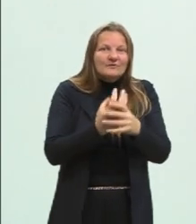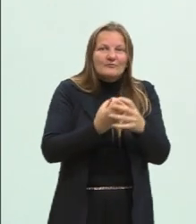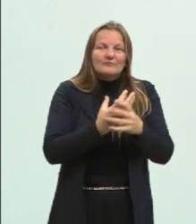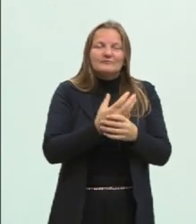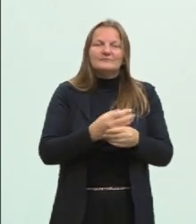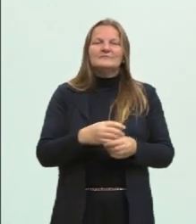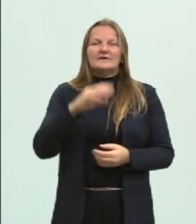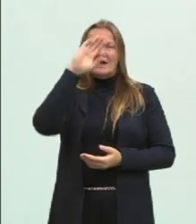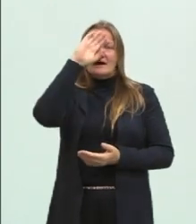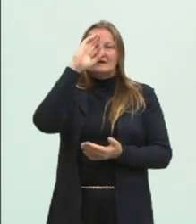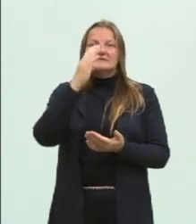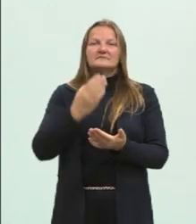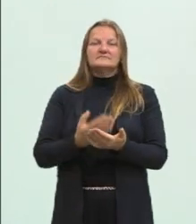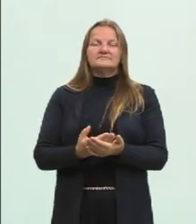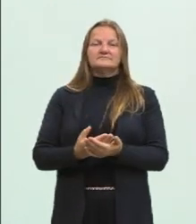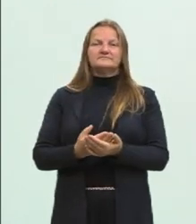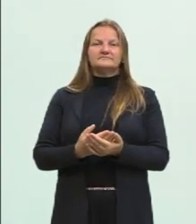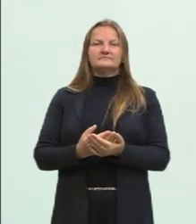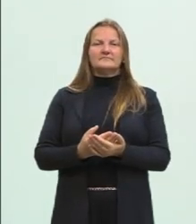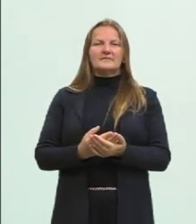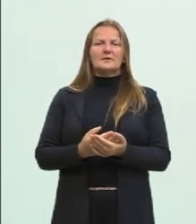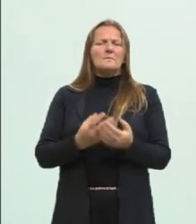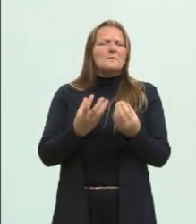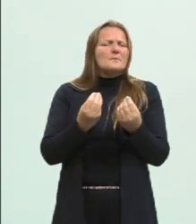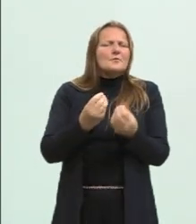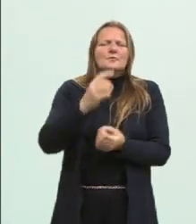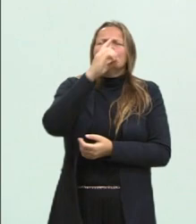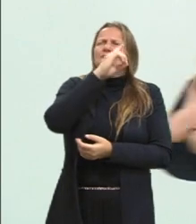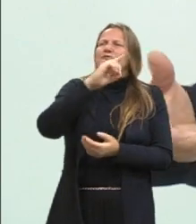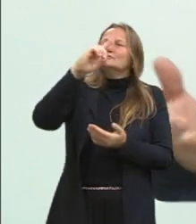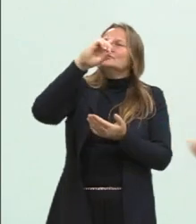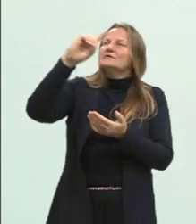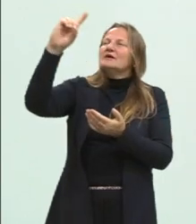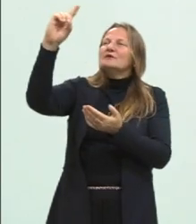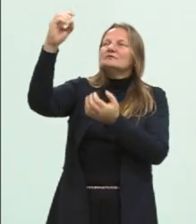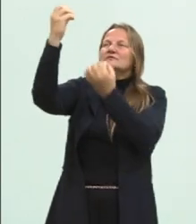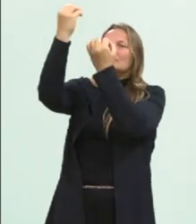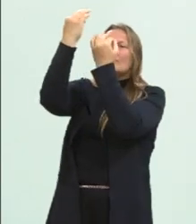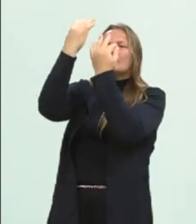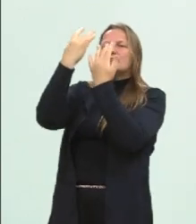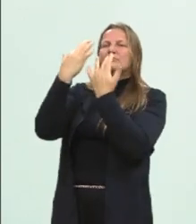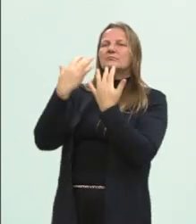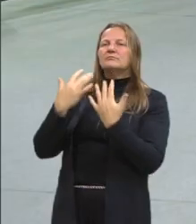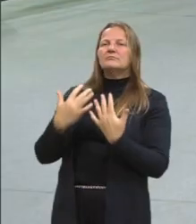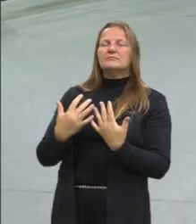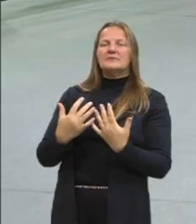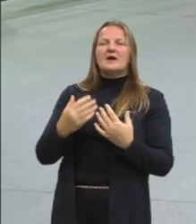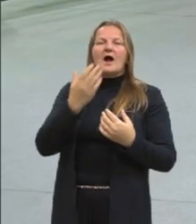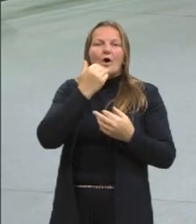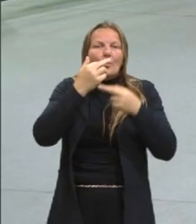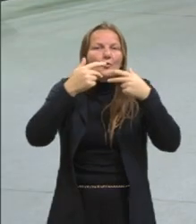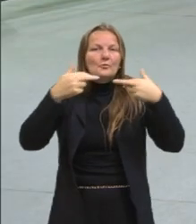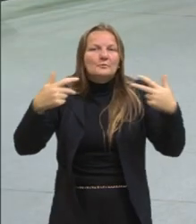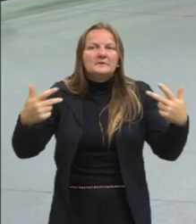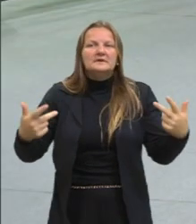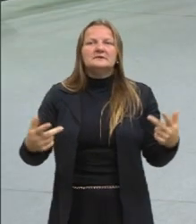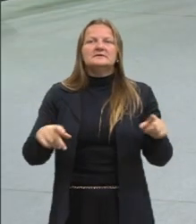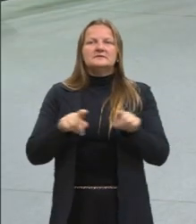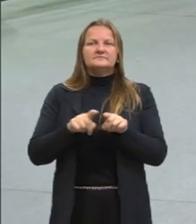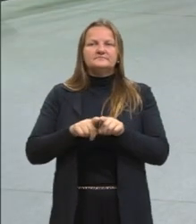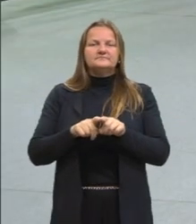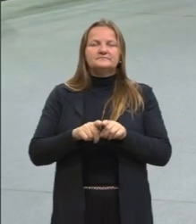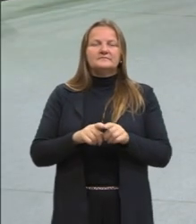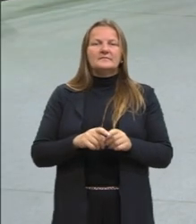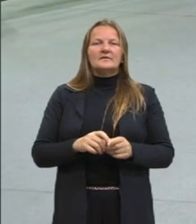acreditavam que muitos deuses tinham abençoado a comida deles, a colheita deles, e eles